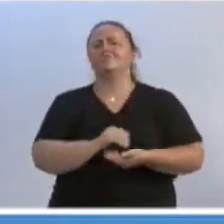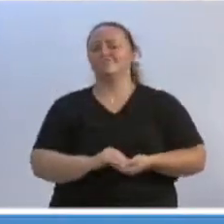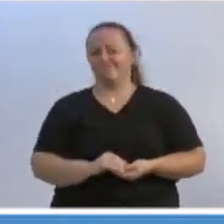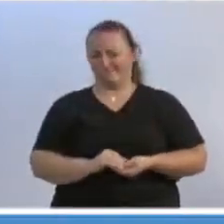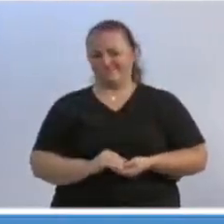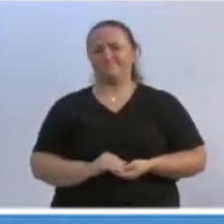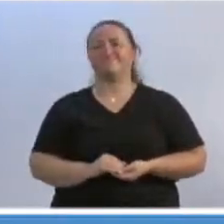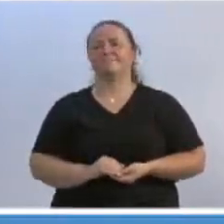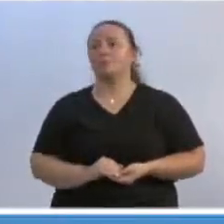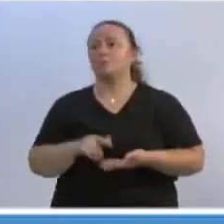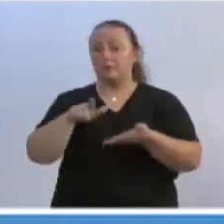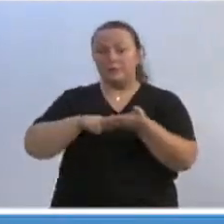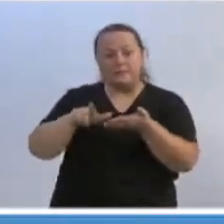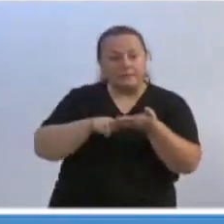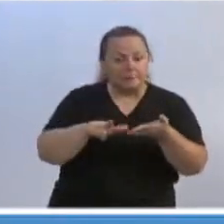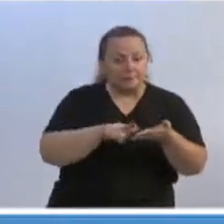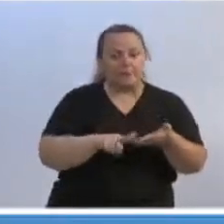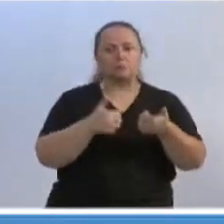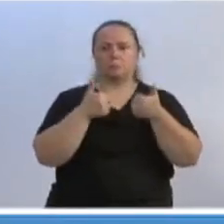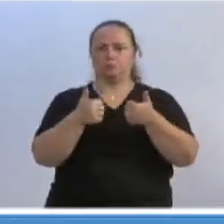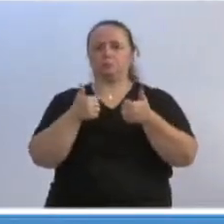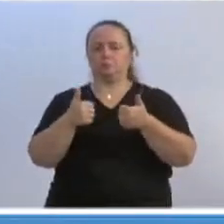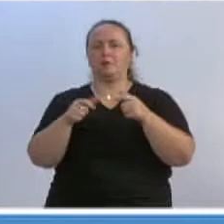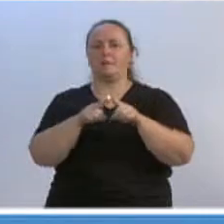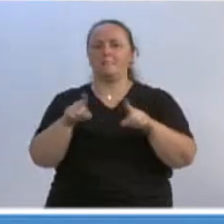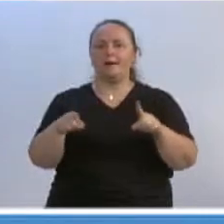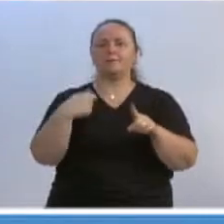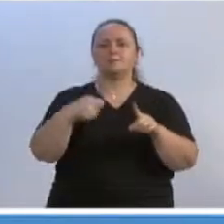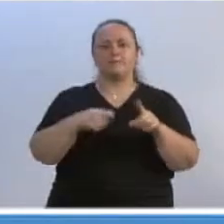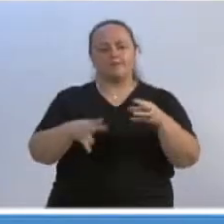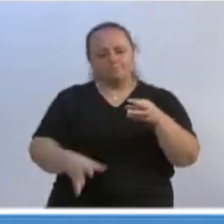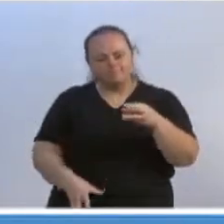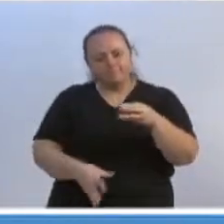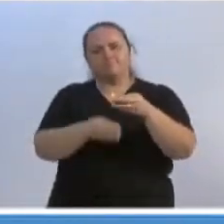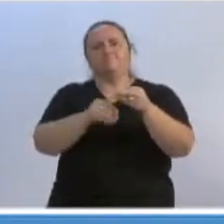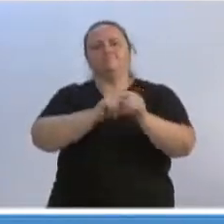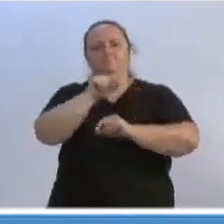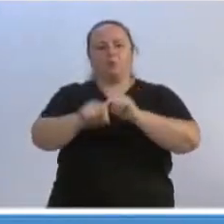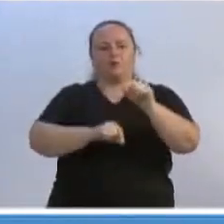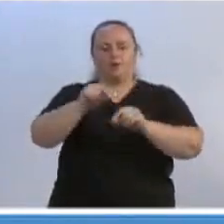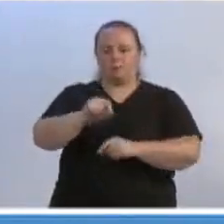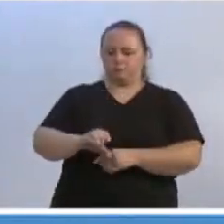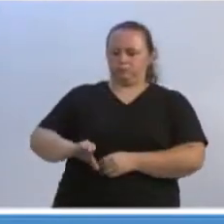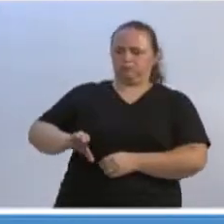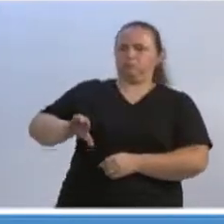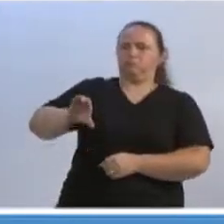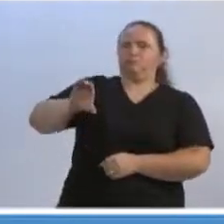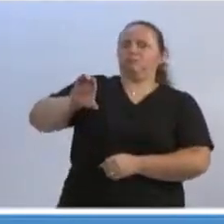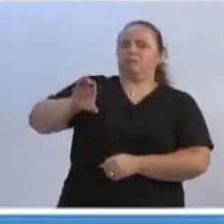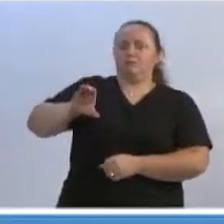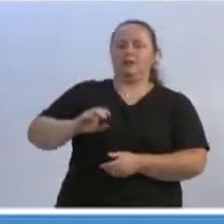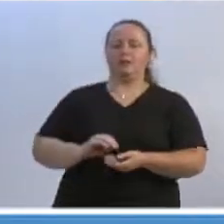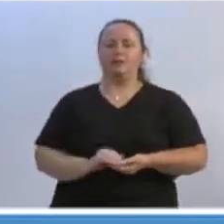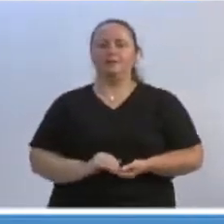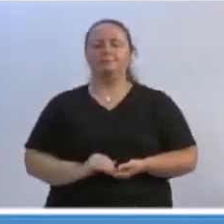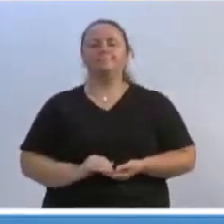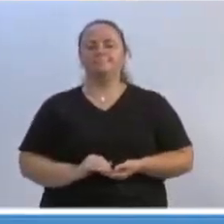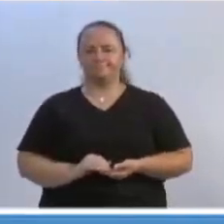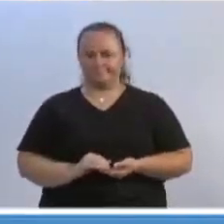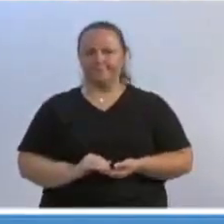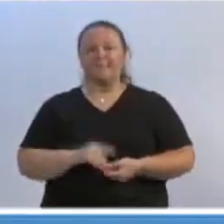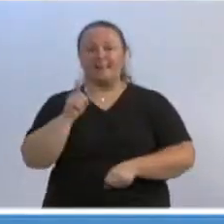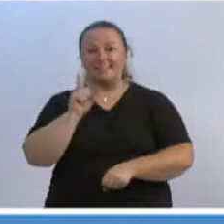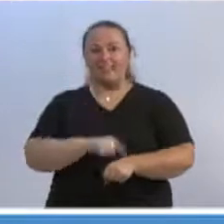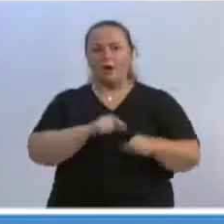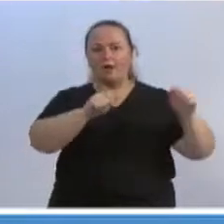fazendo aqui é bom, é preciso, mas o complemento tinha que se dar um jeito de abrir uma vala por cima dessa tubulação, porque quando ela represar